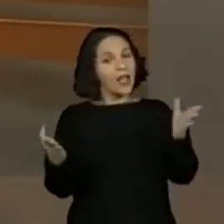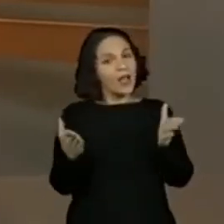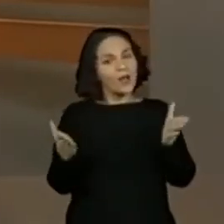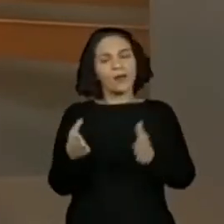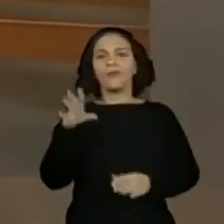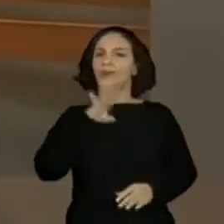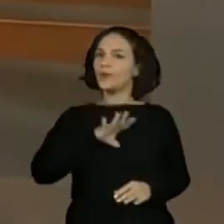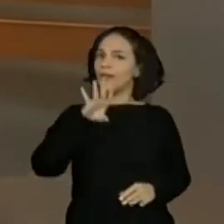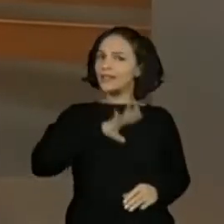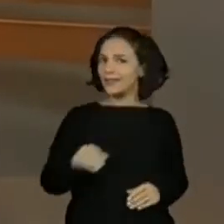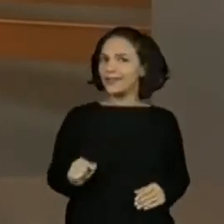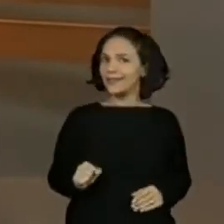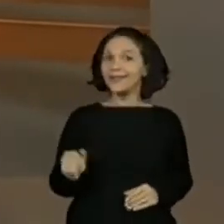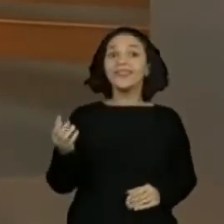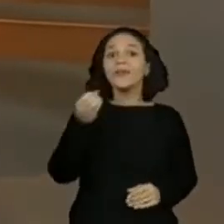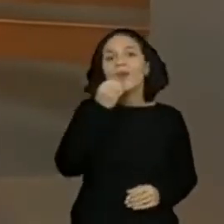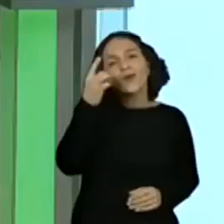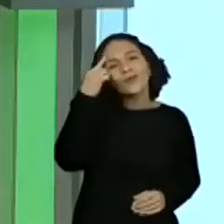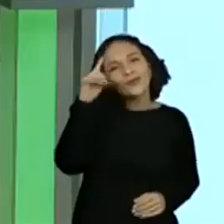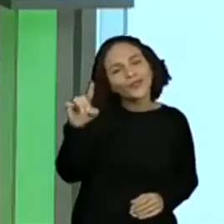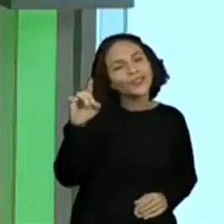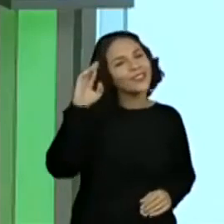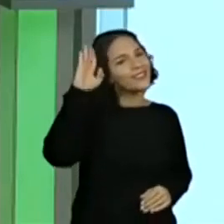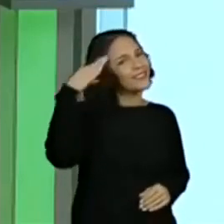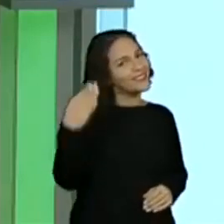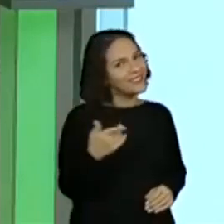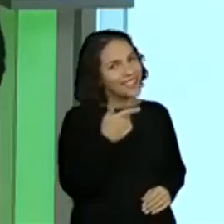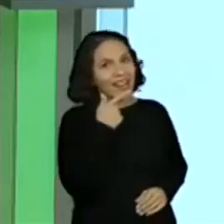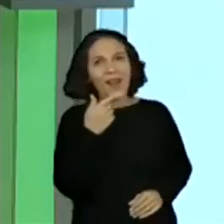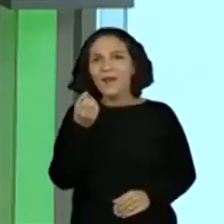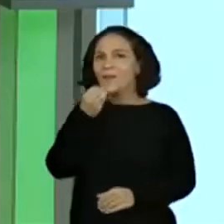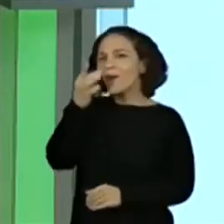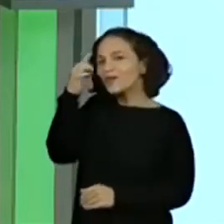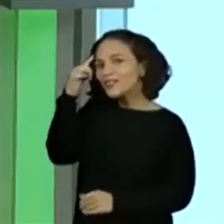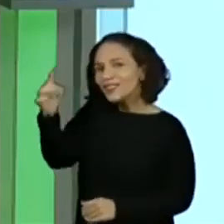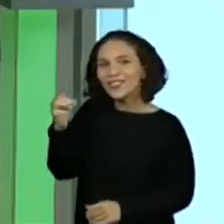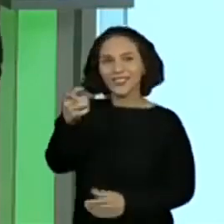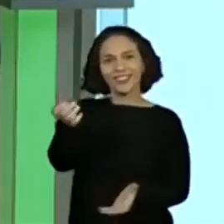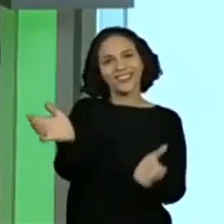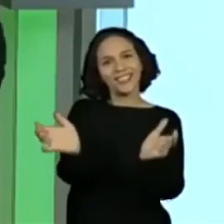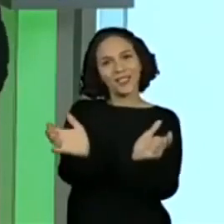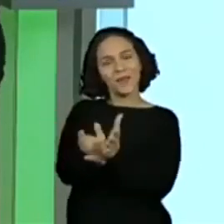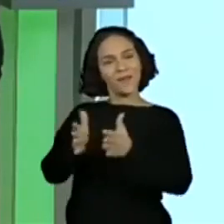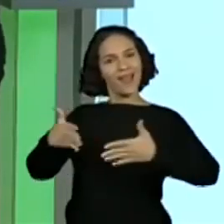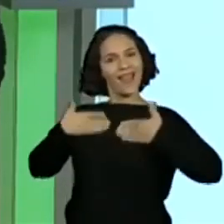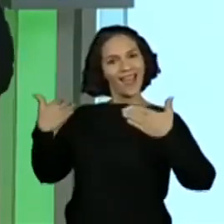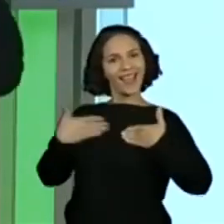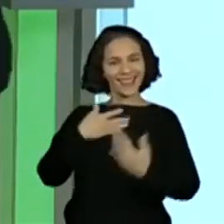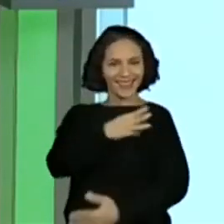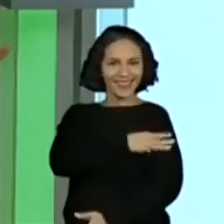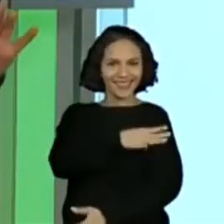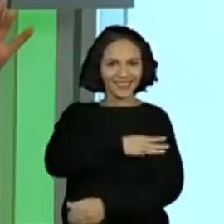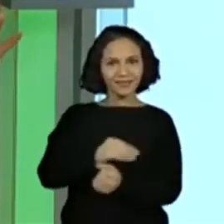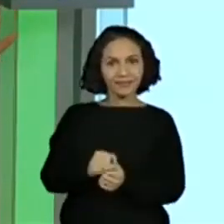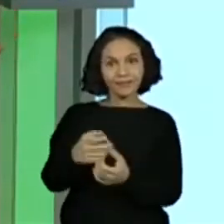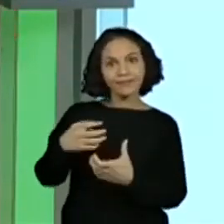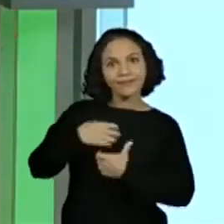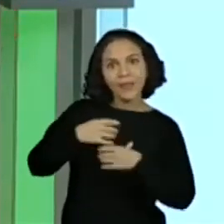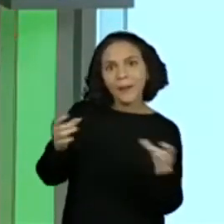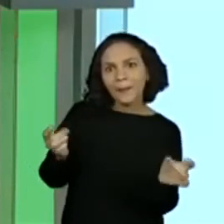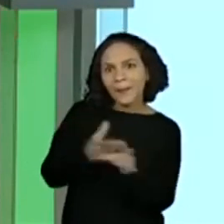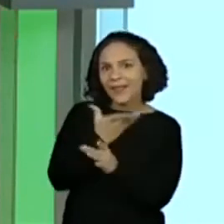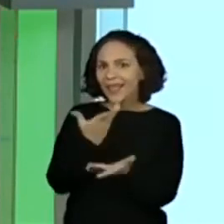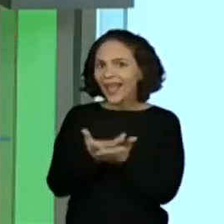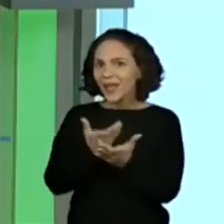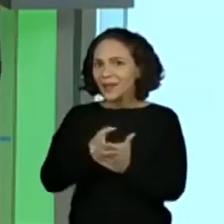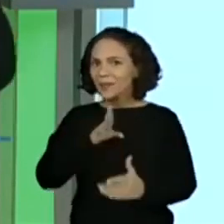língua portuguesa. Bom dia, professora Kelly. Bom dia, professora Viviane. Bom dia, turma animada do terceiro ano. Preparados para